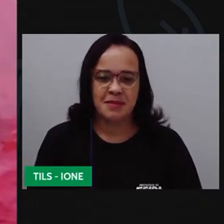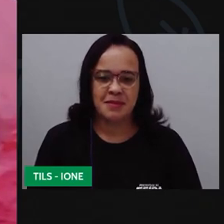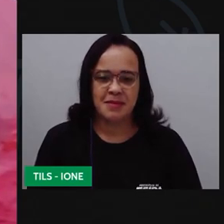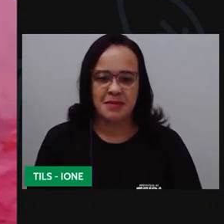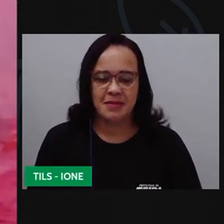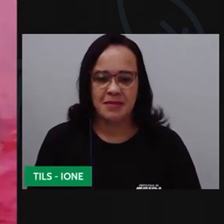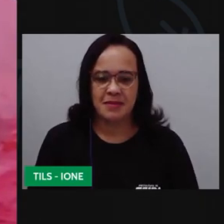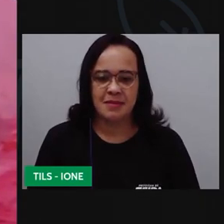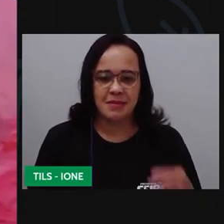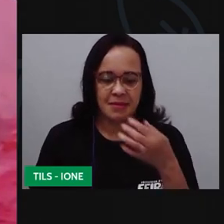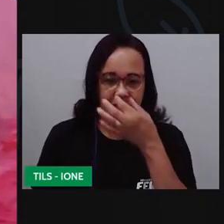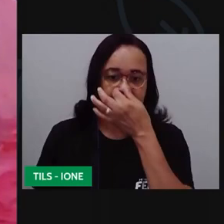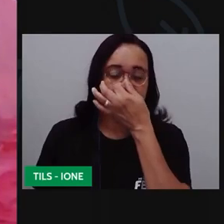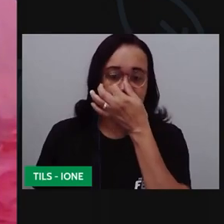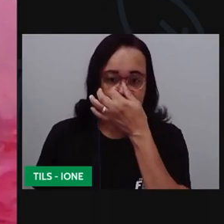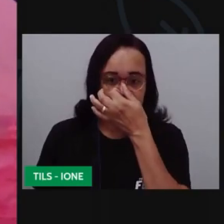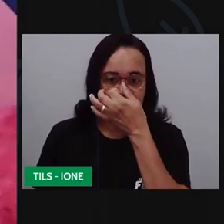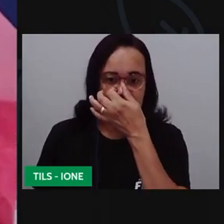pronto